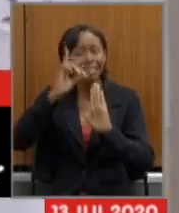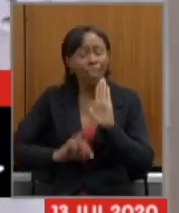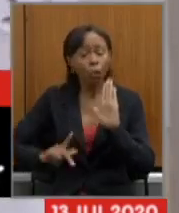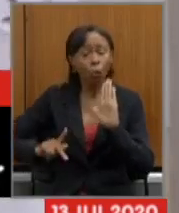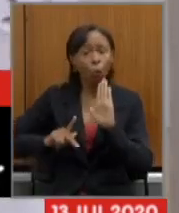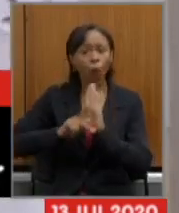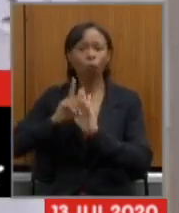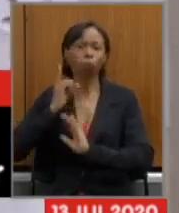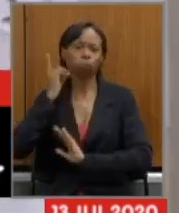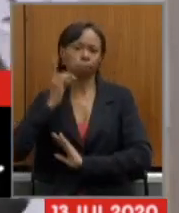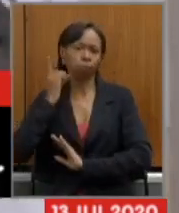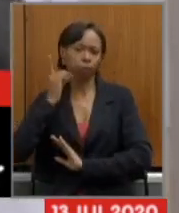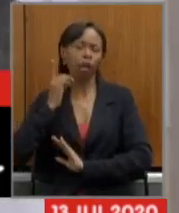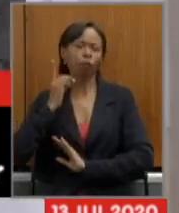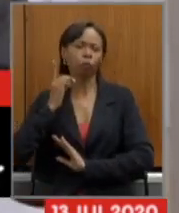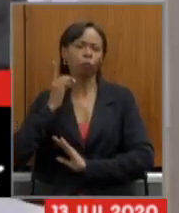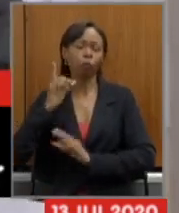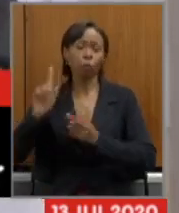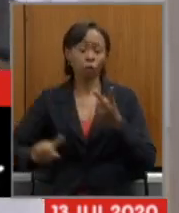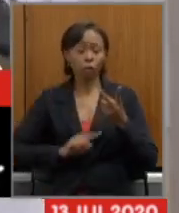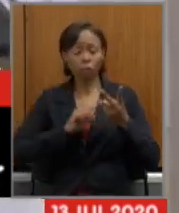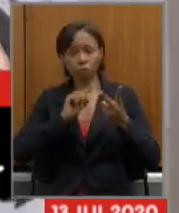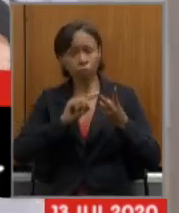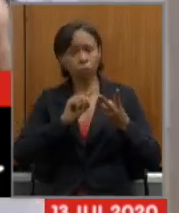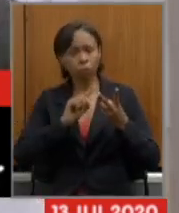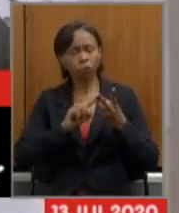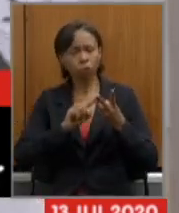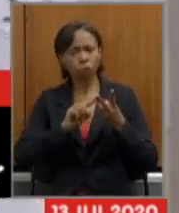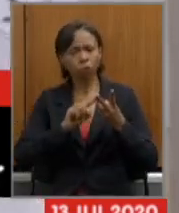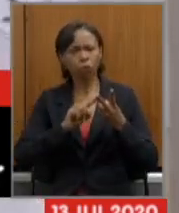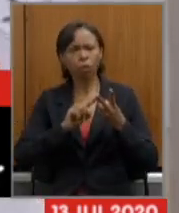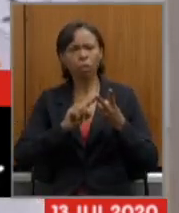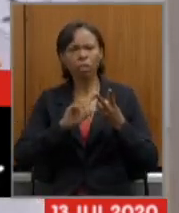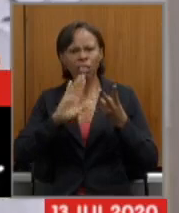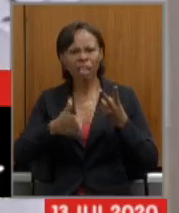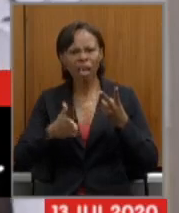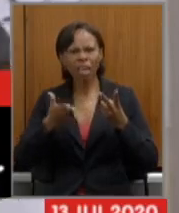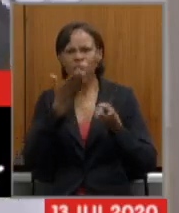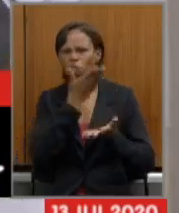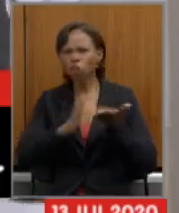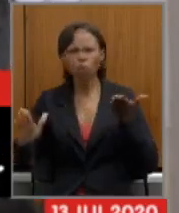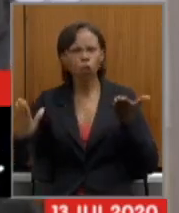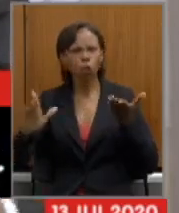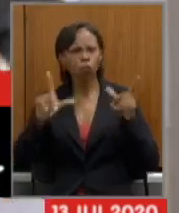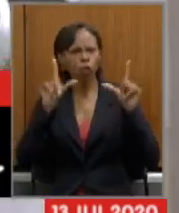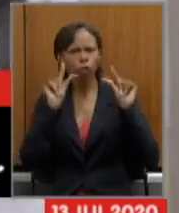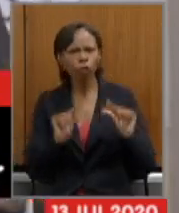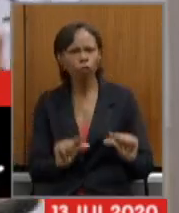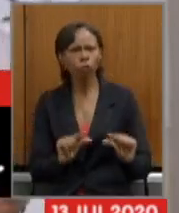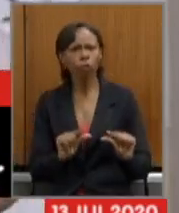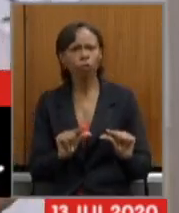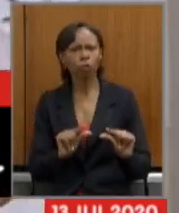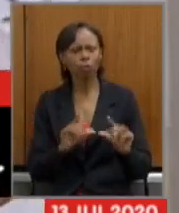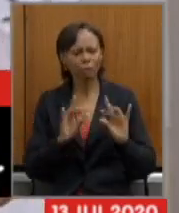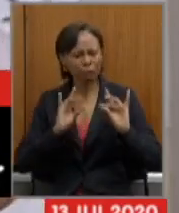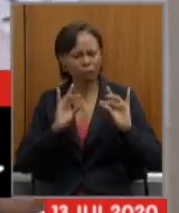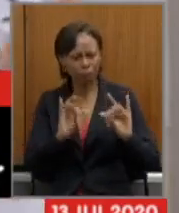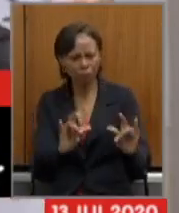primeiro ponto o segundo ponto que foram castradas que foram reduzidas a cinza